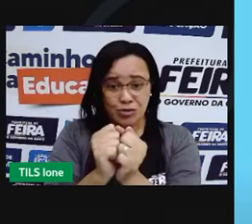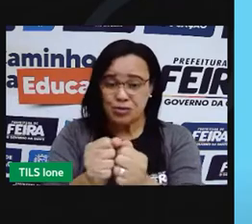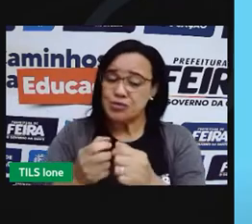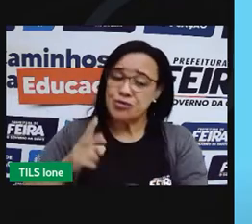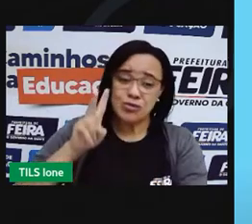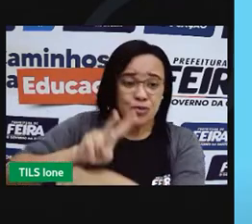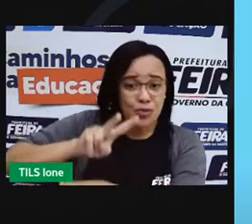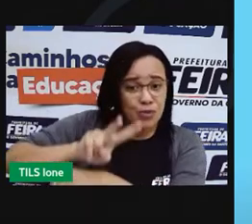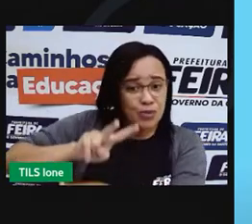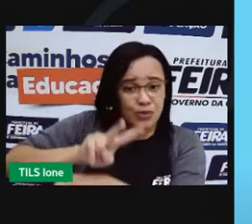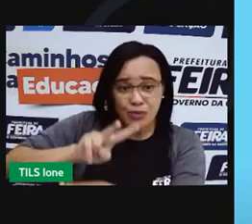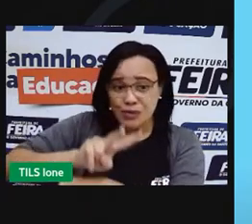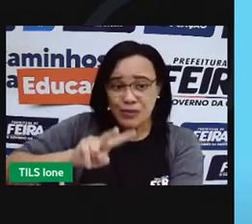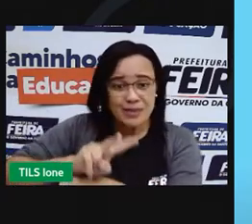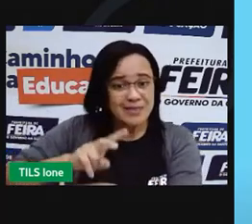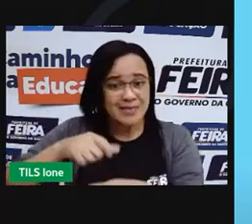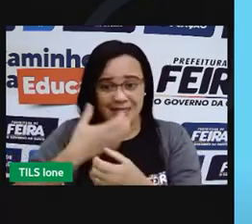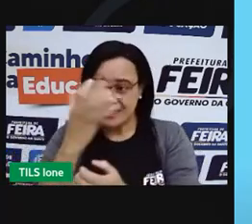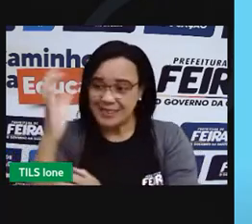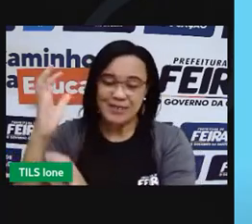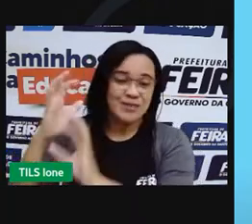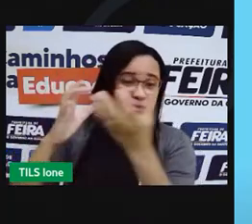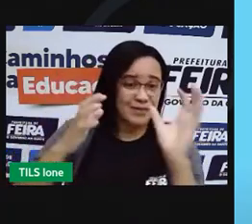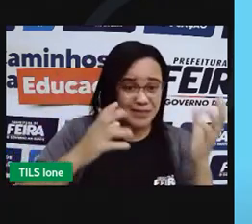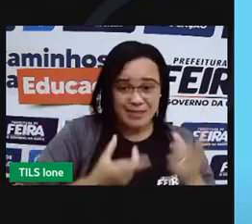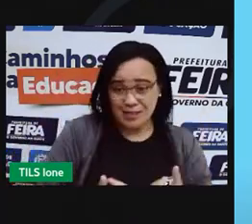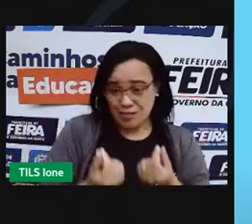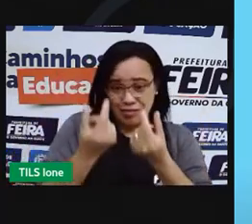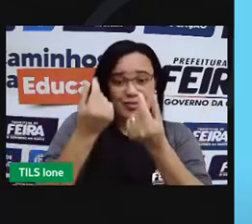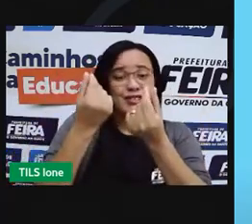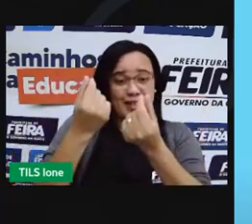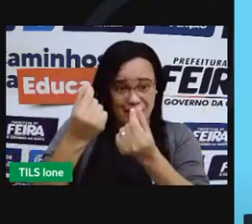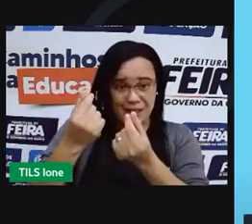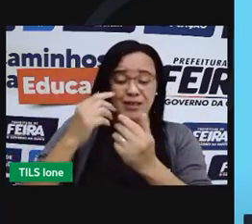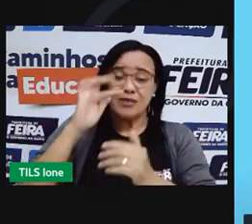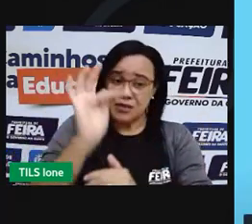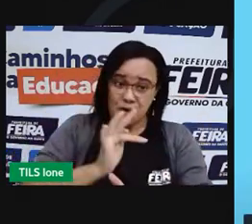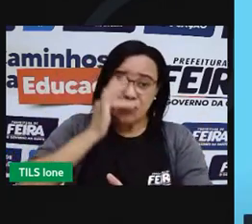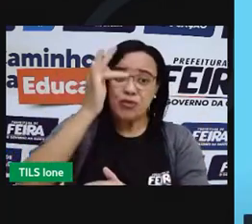do bolso e ainda construir um futuro mais sustentável para todos.